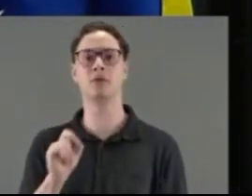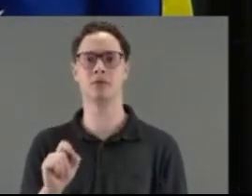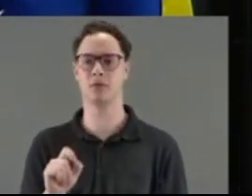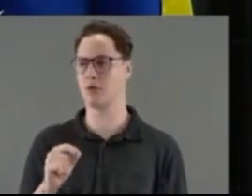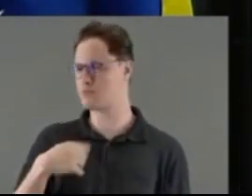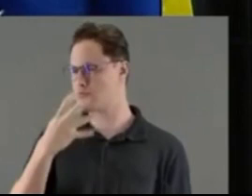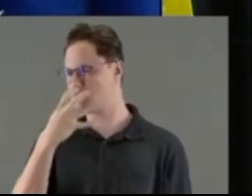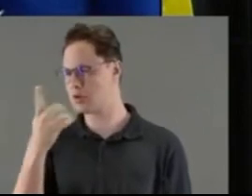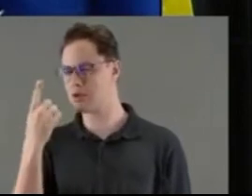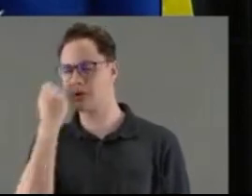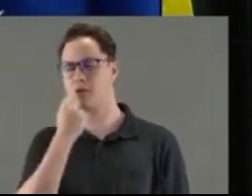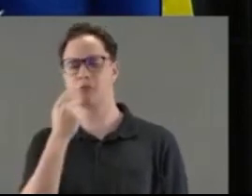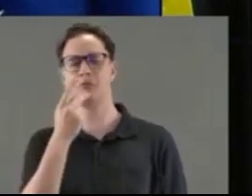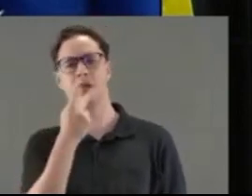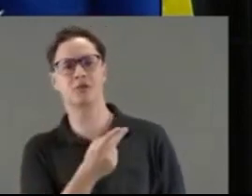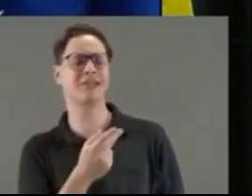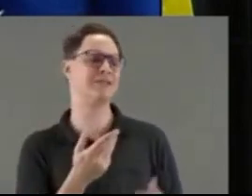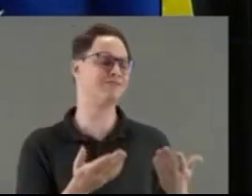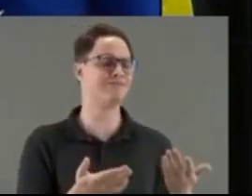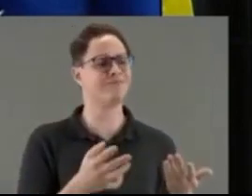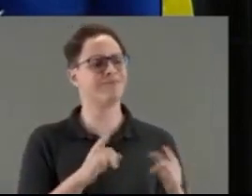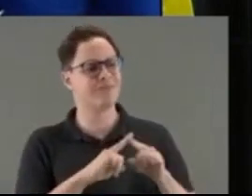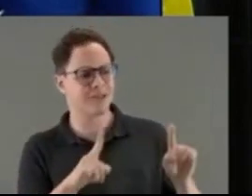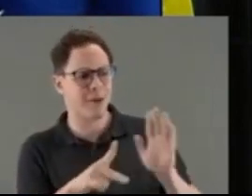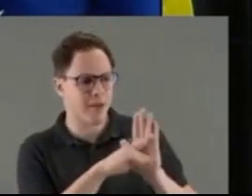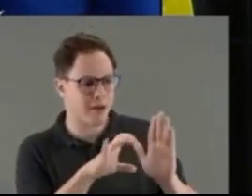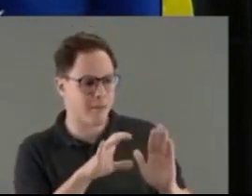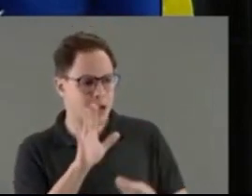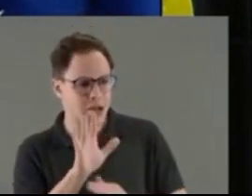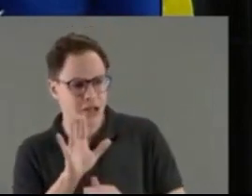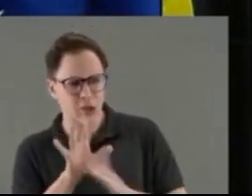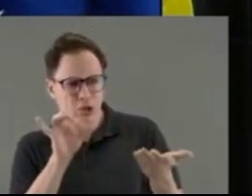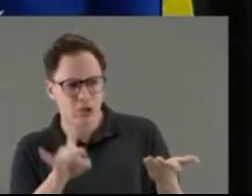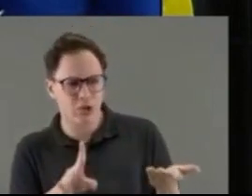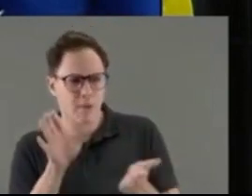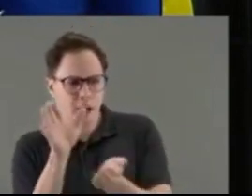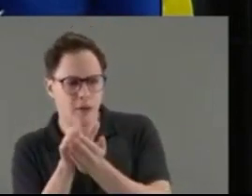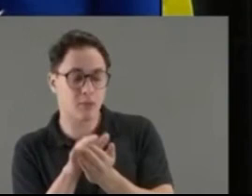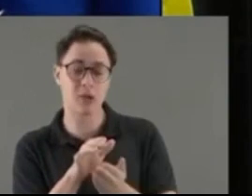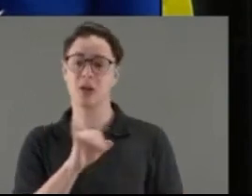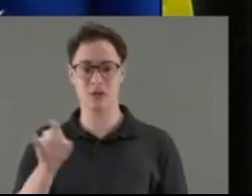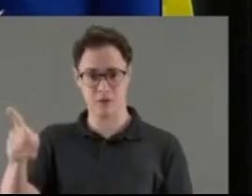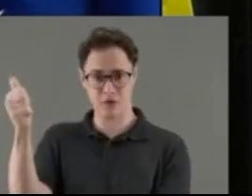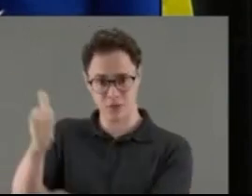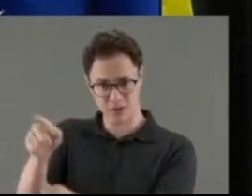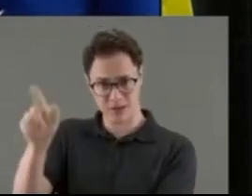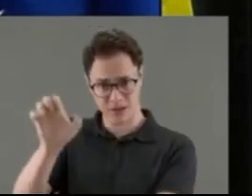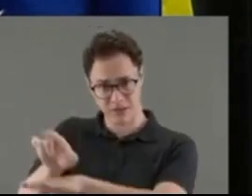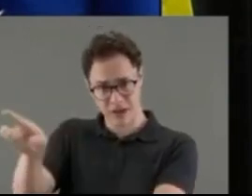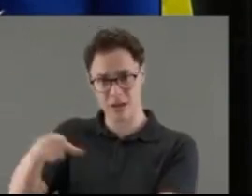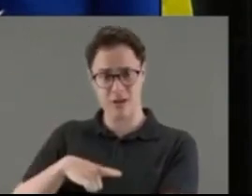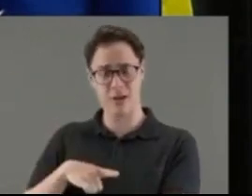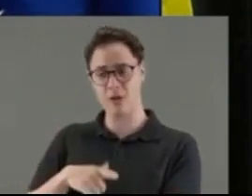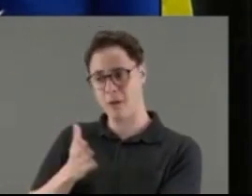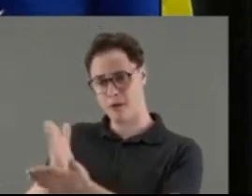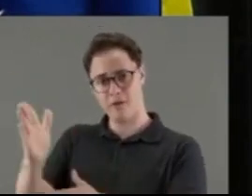senadora falando, Cleitinho, mas vai fazer uma PEC só para beneficiar só Minas e Pernambuco? Se fosse o estado dela também, essa PEC, eu estaria provando ela aqui também para